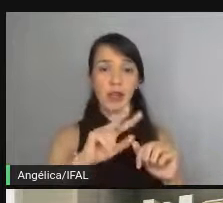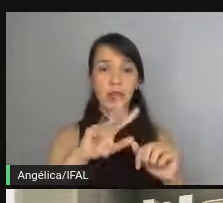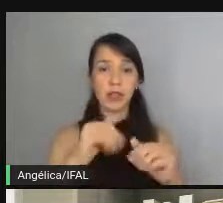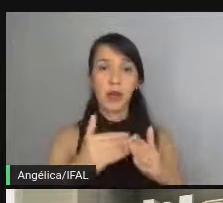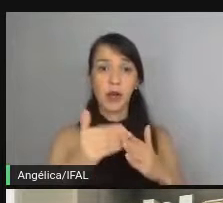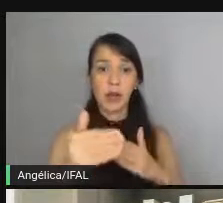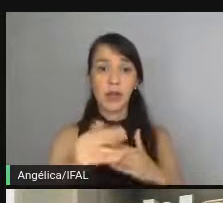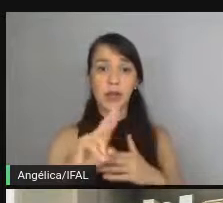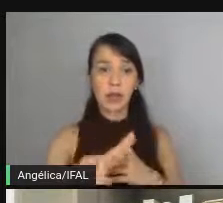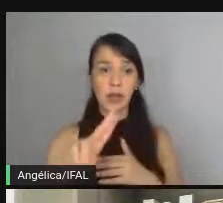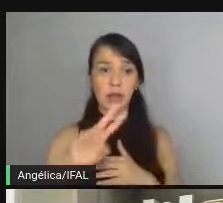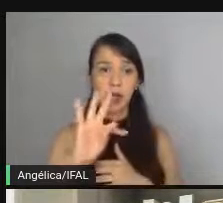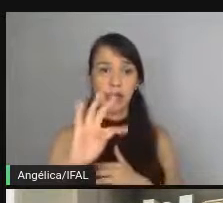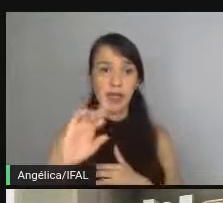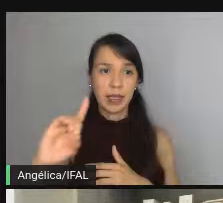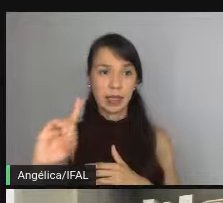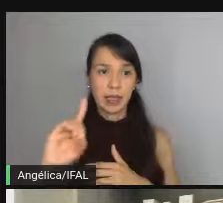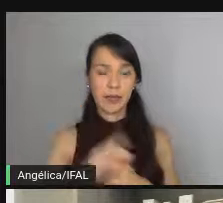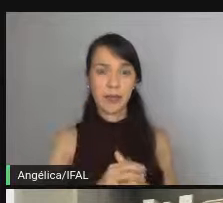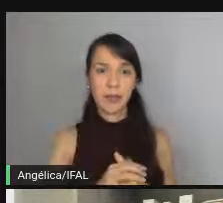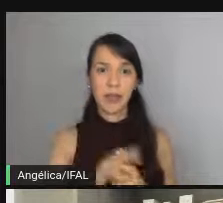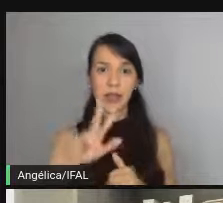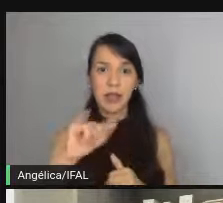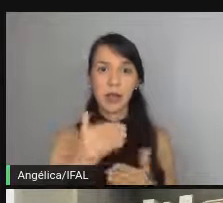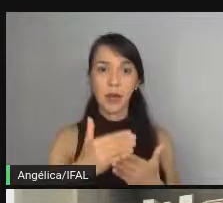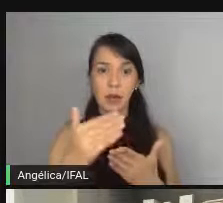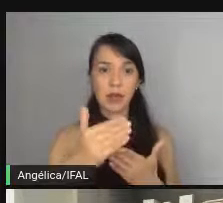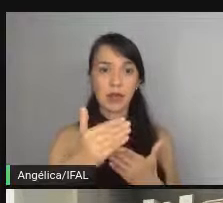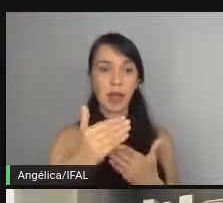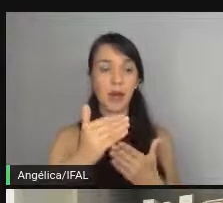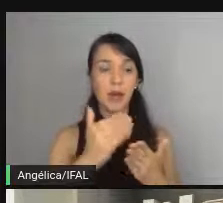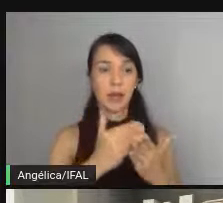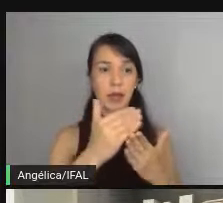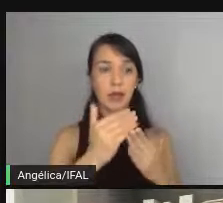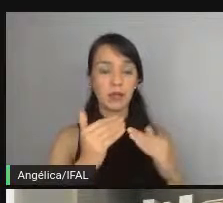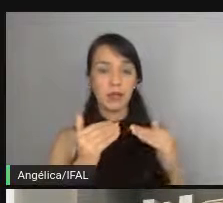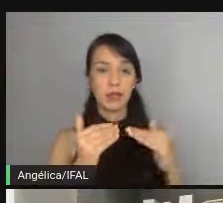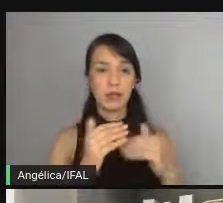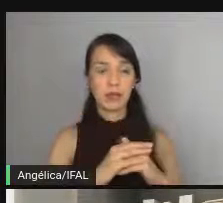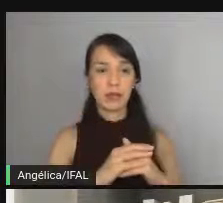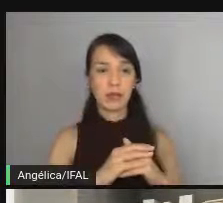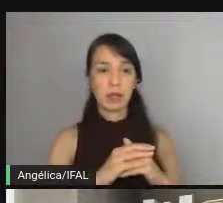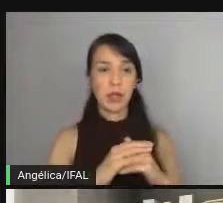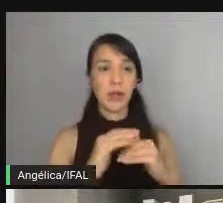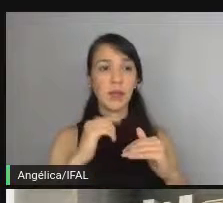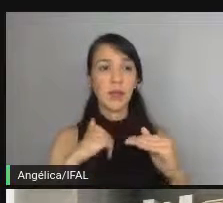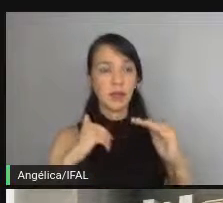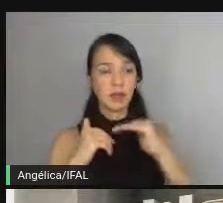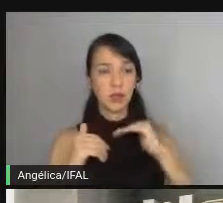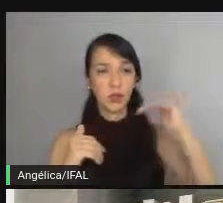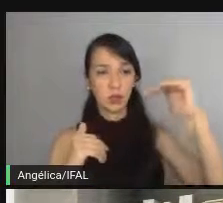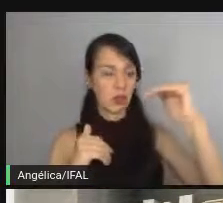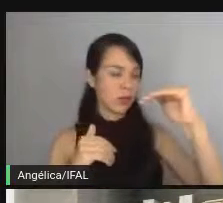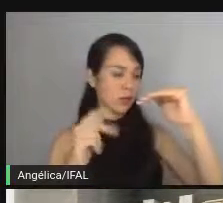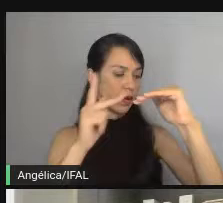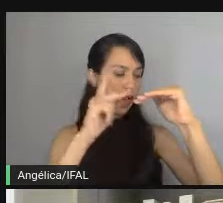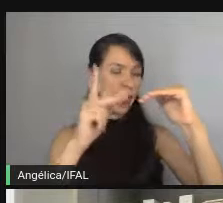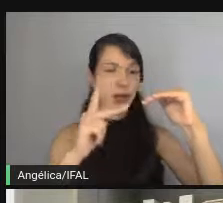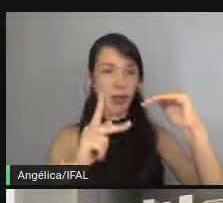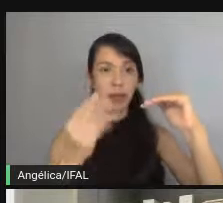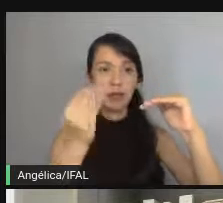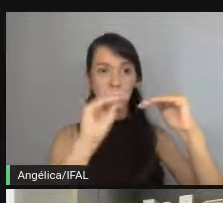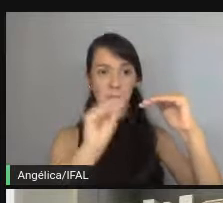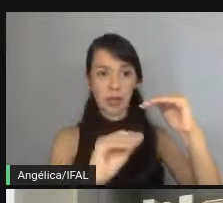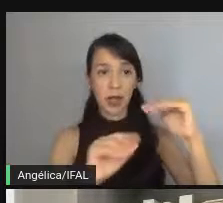começar a utilizar o TDD, a gente vai iniciar pelo topo, ou seja, iniciar a criação do endpoint com os parâmetros de requisição